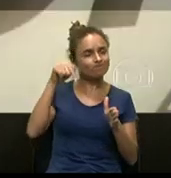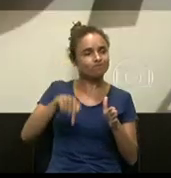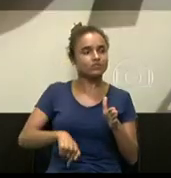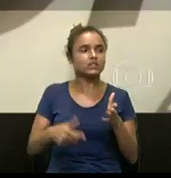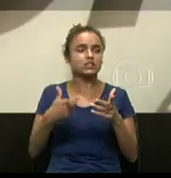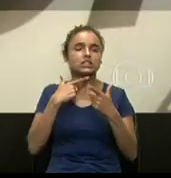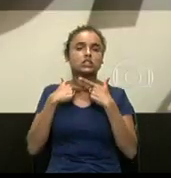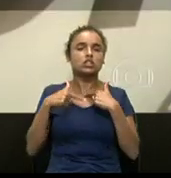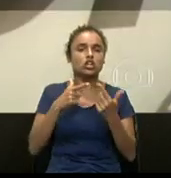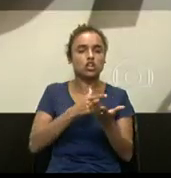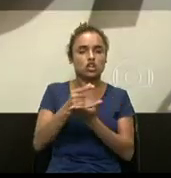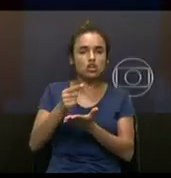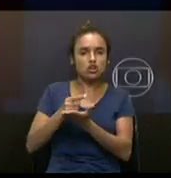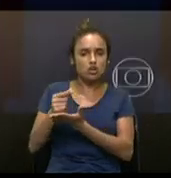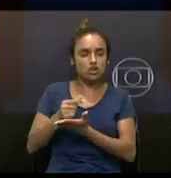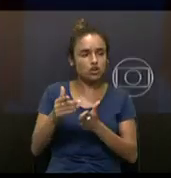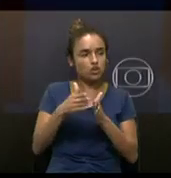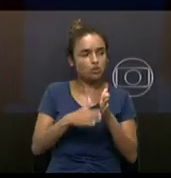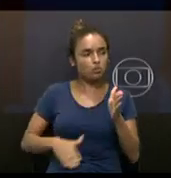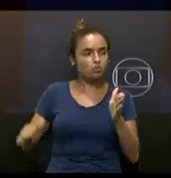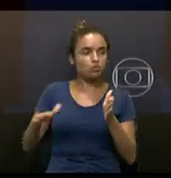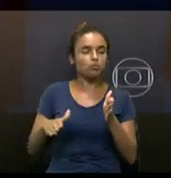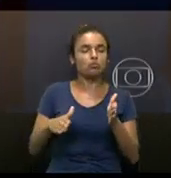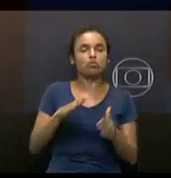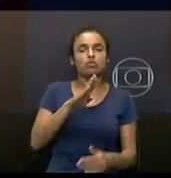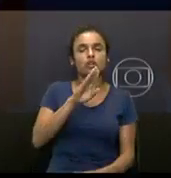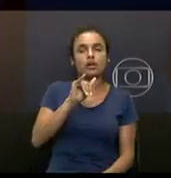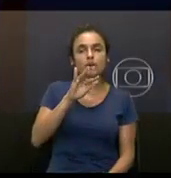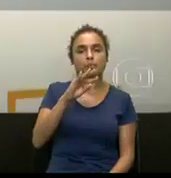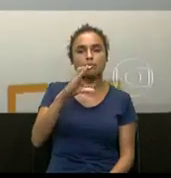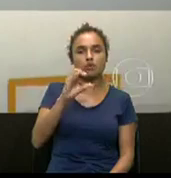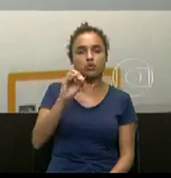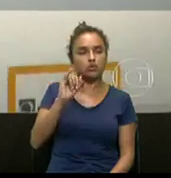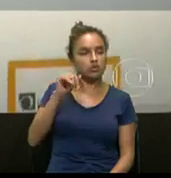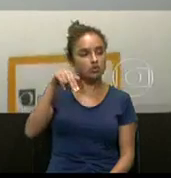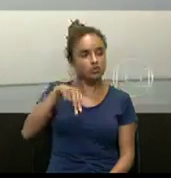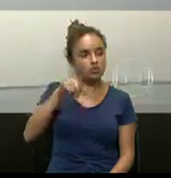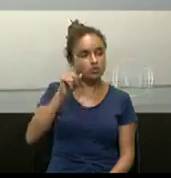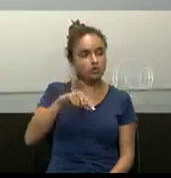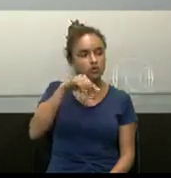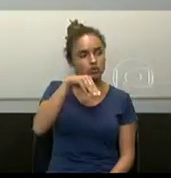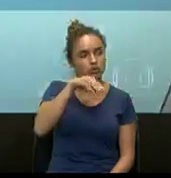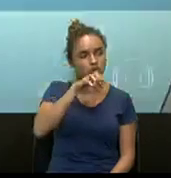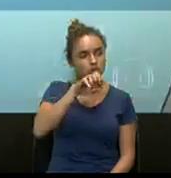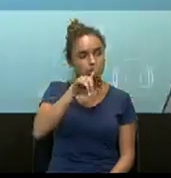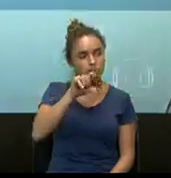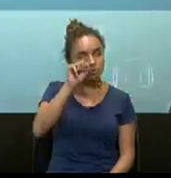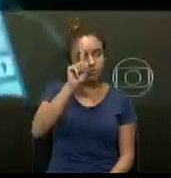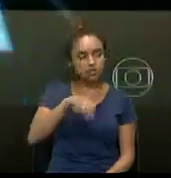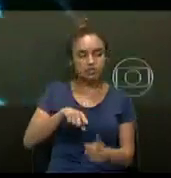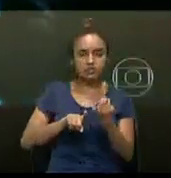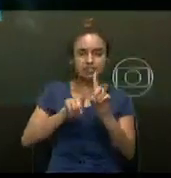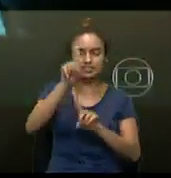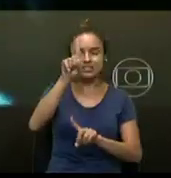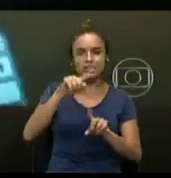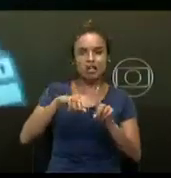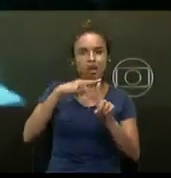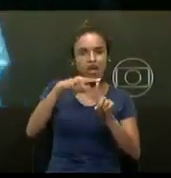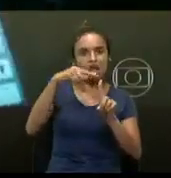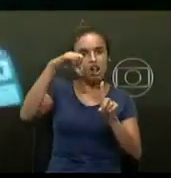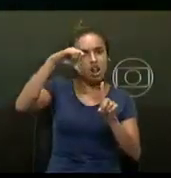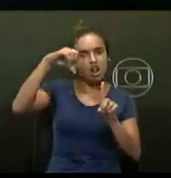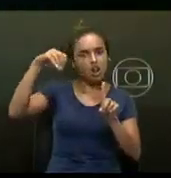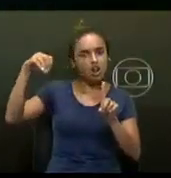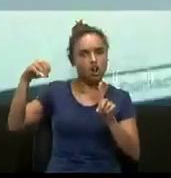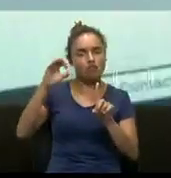comprar as moedas digitais. A procura é tão grande que a moeda da internet teve uma valorização de mais de 900